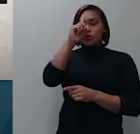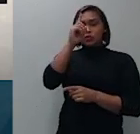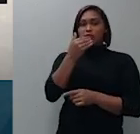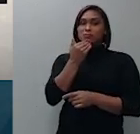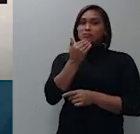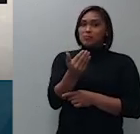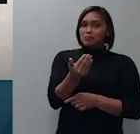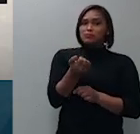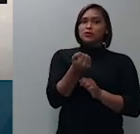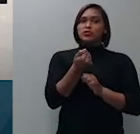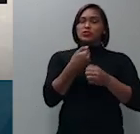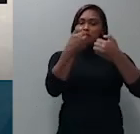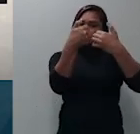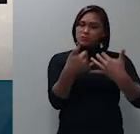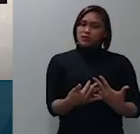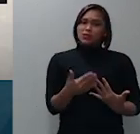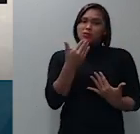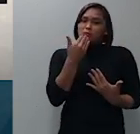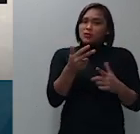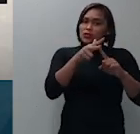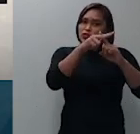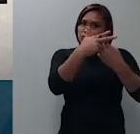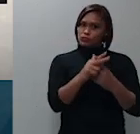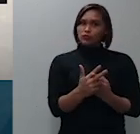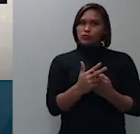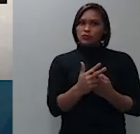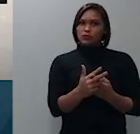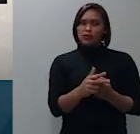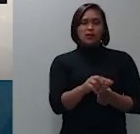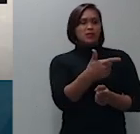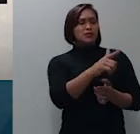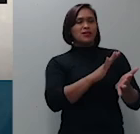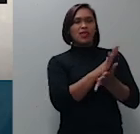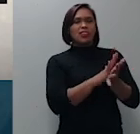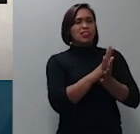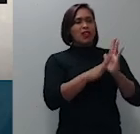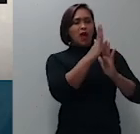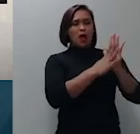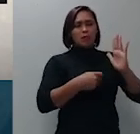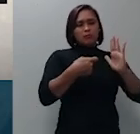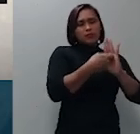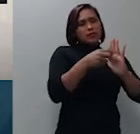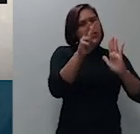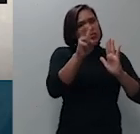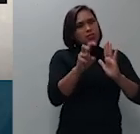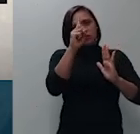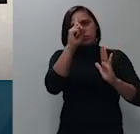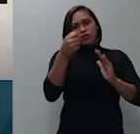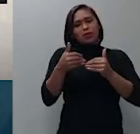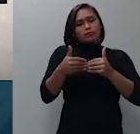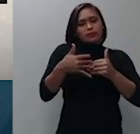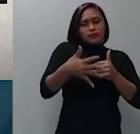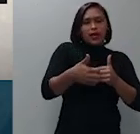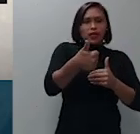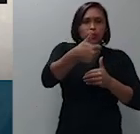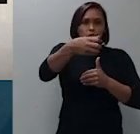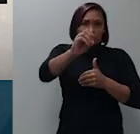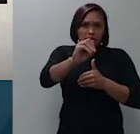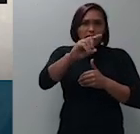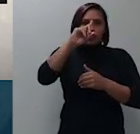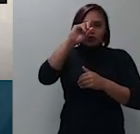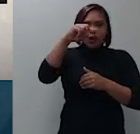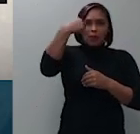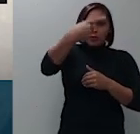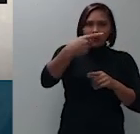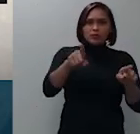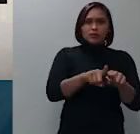solicitar ajustes se não aparecer nenhuma petição dentro de cinco dias corre os outros dez dias para o agravo de instrumentos